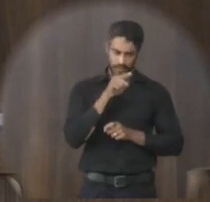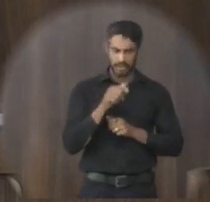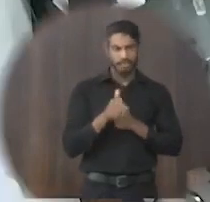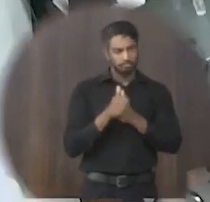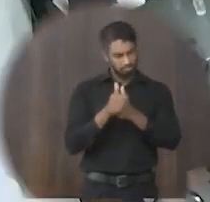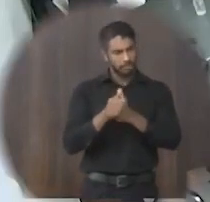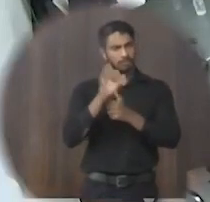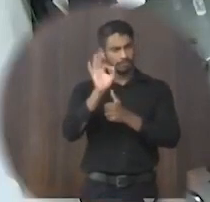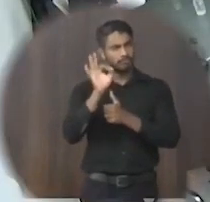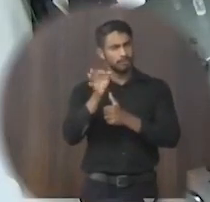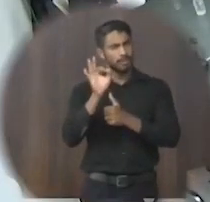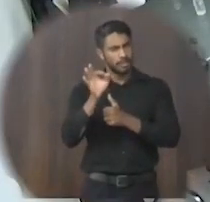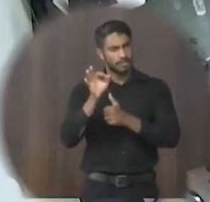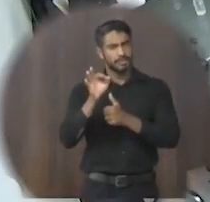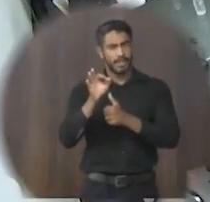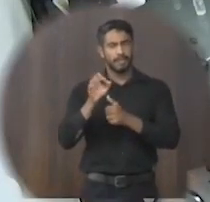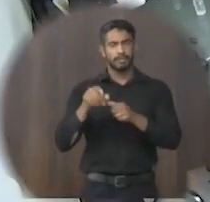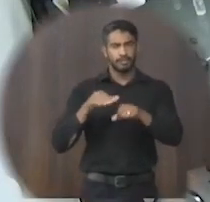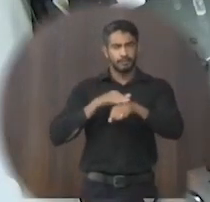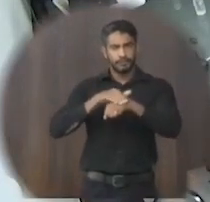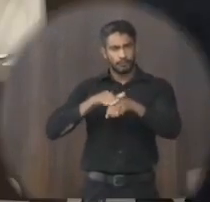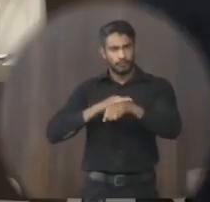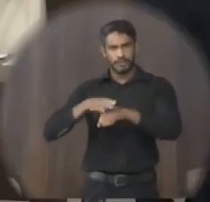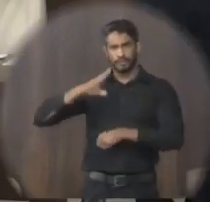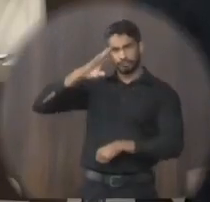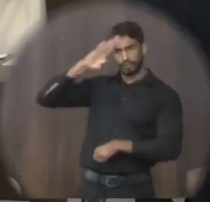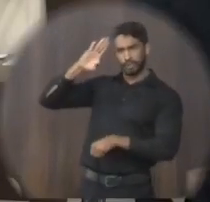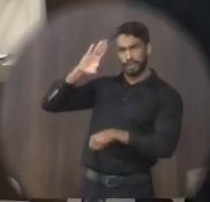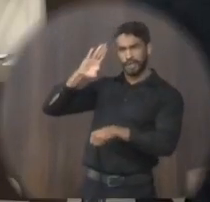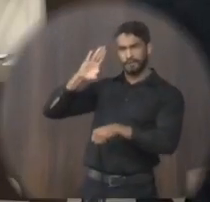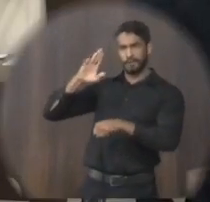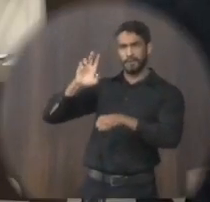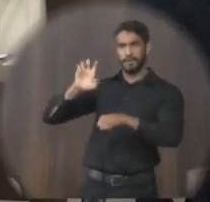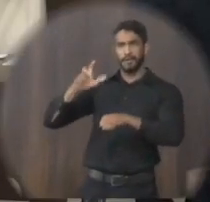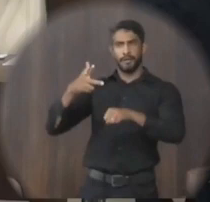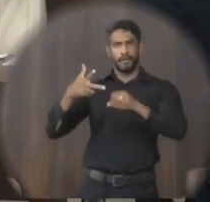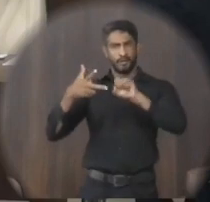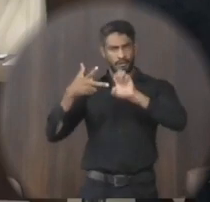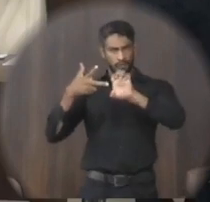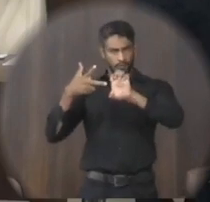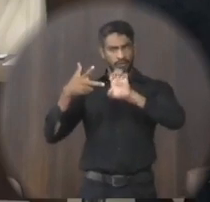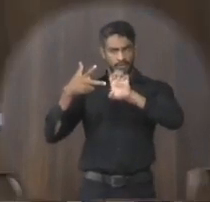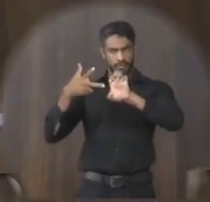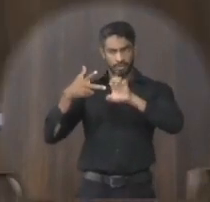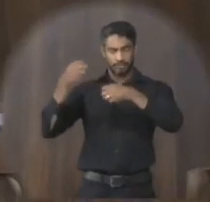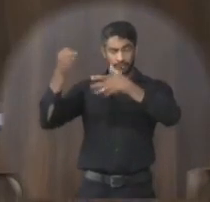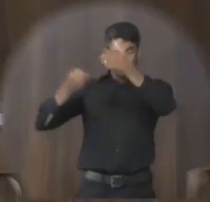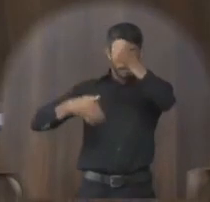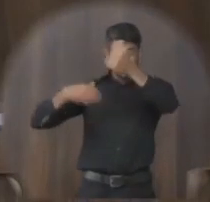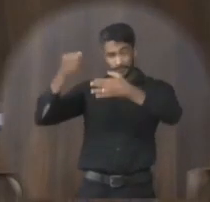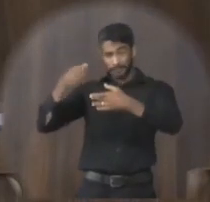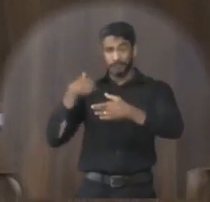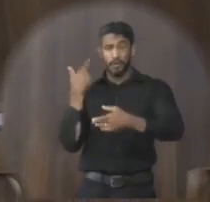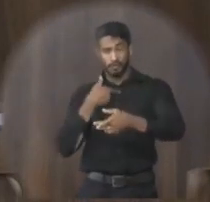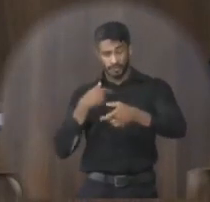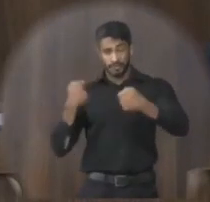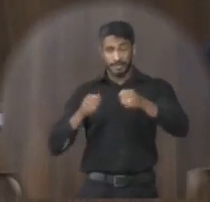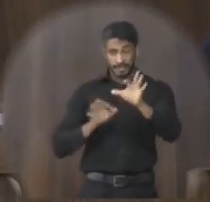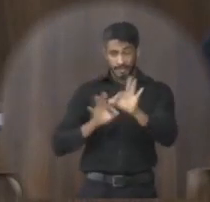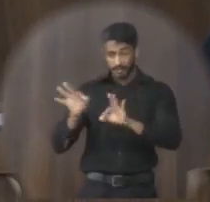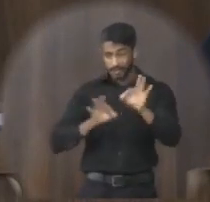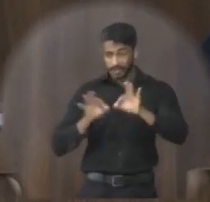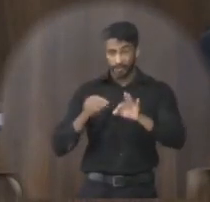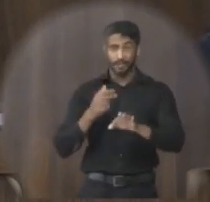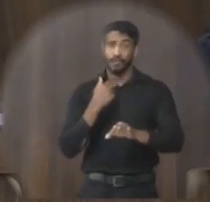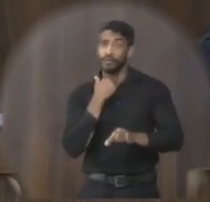caminho certo, eu estive conversando essa semana com o chefe do executivo, é uma preocupação dele, ele falava comigo, Ramon, nós precisamos resolver, nós